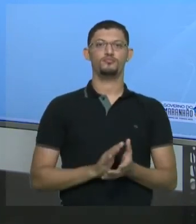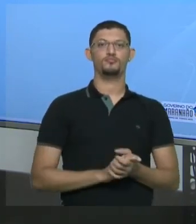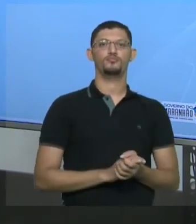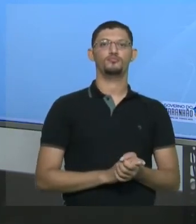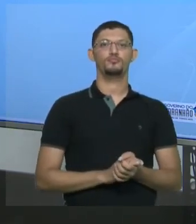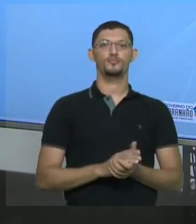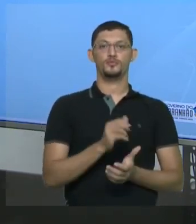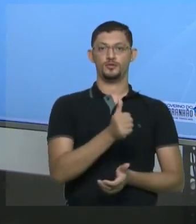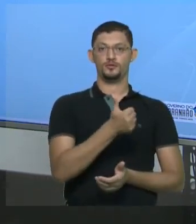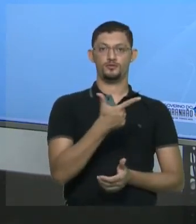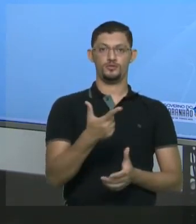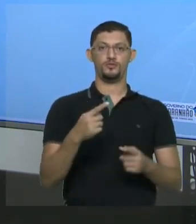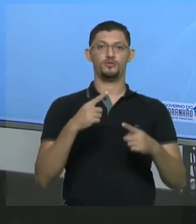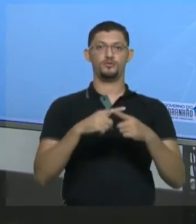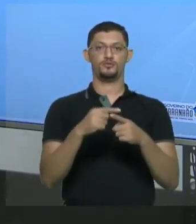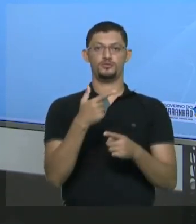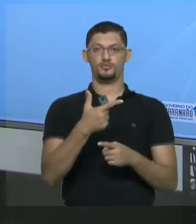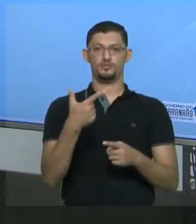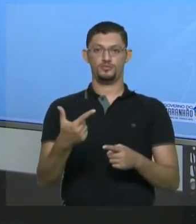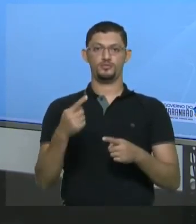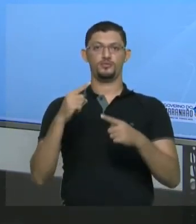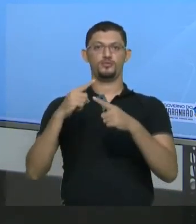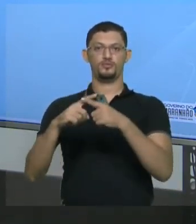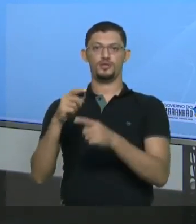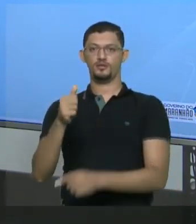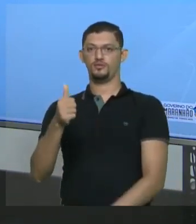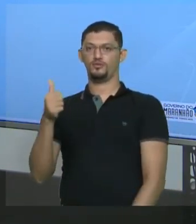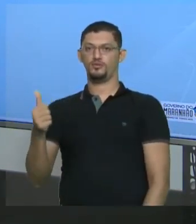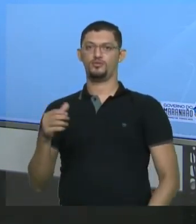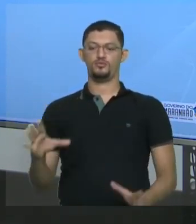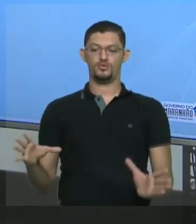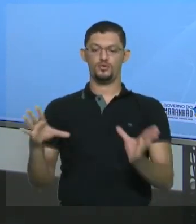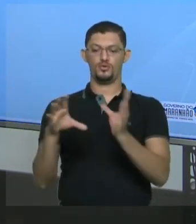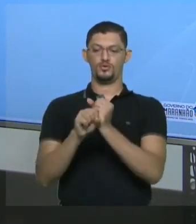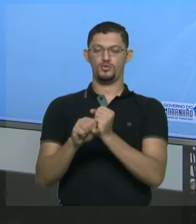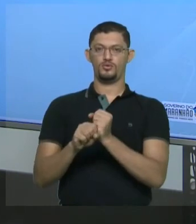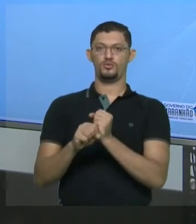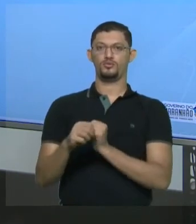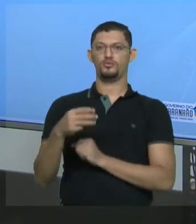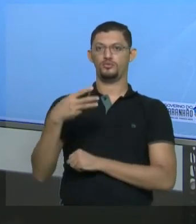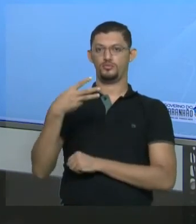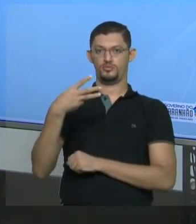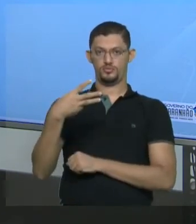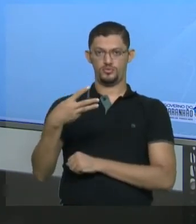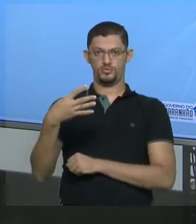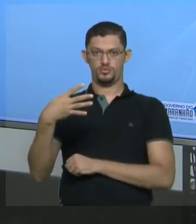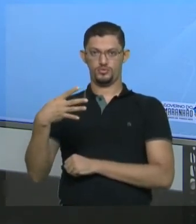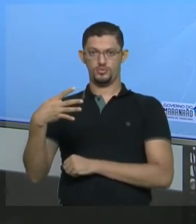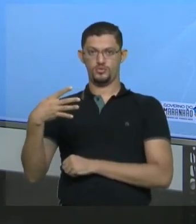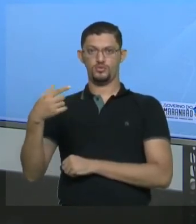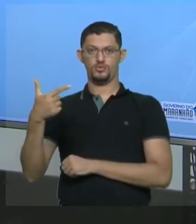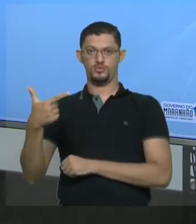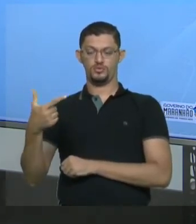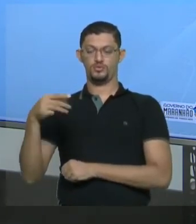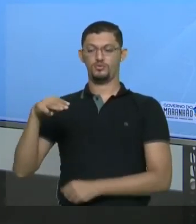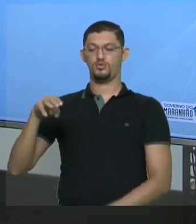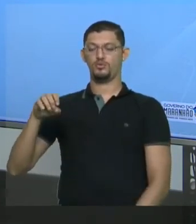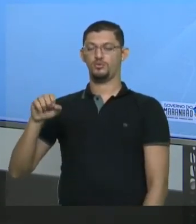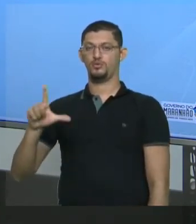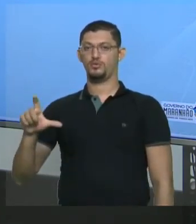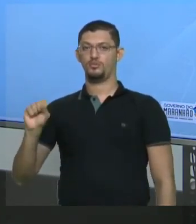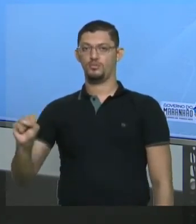hidrogênios. Multiplica pela massa de cada hidrogênio, que é 1. Tem 11 oxigênios. Multiplica pela massa de cada oxigênio, que é 16.